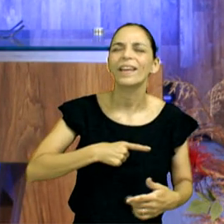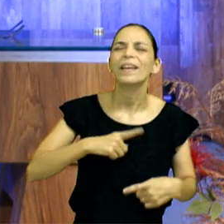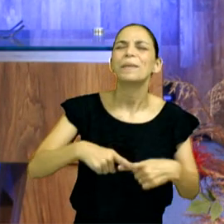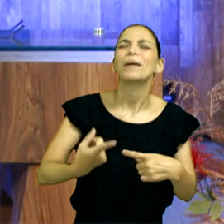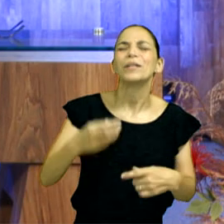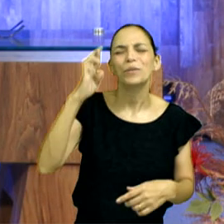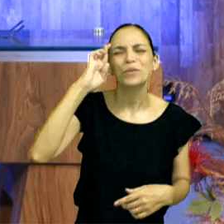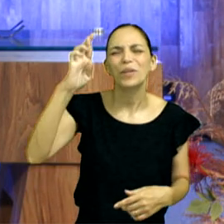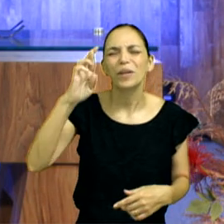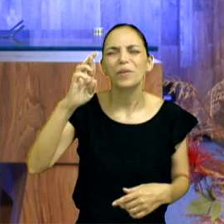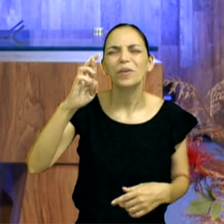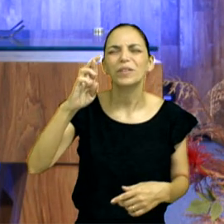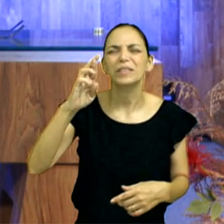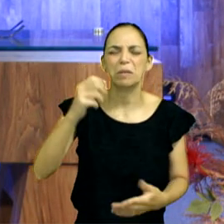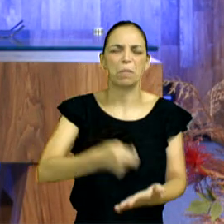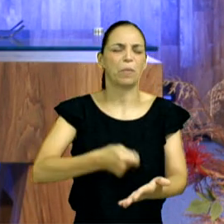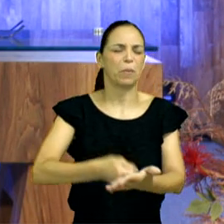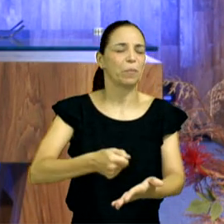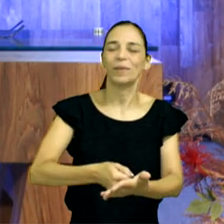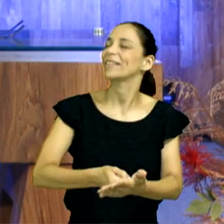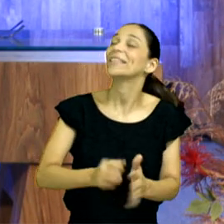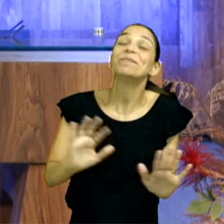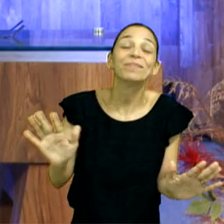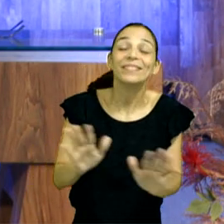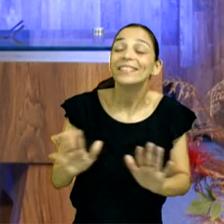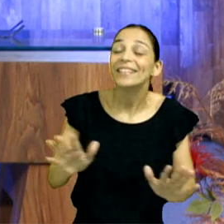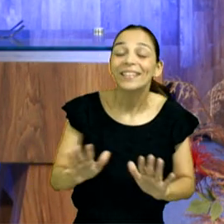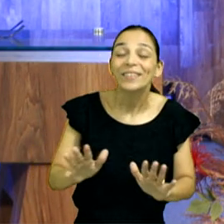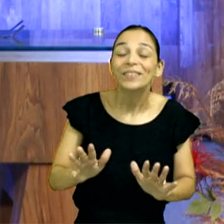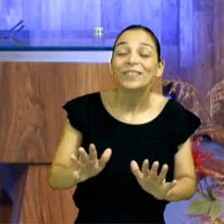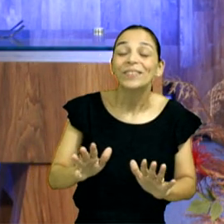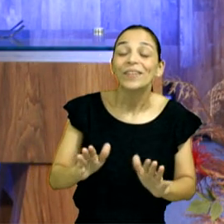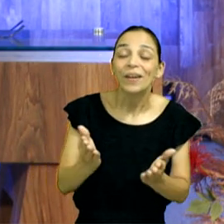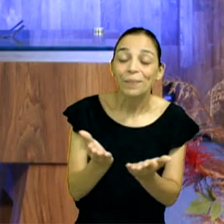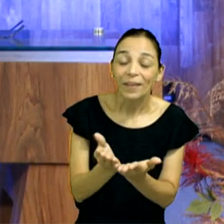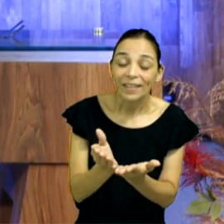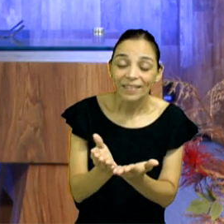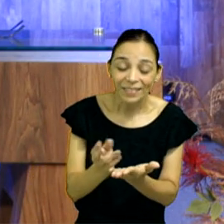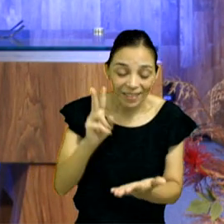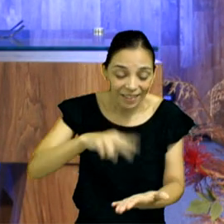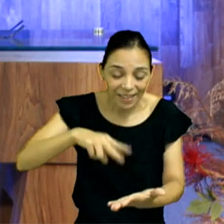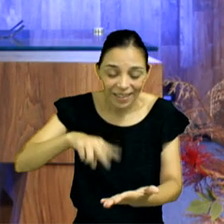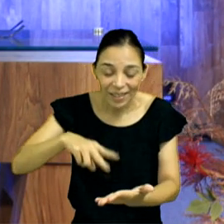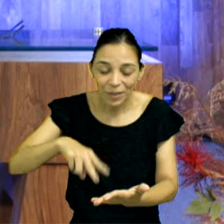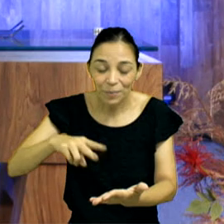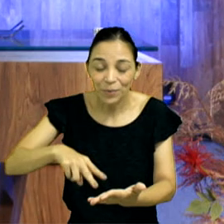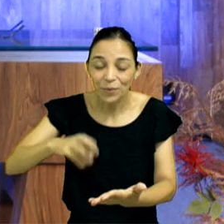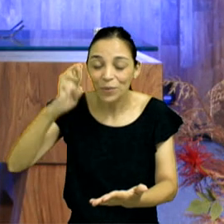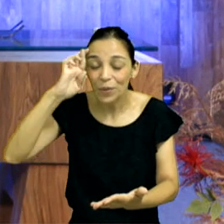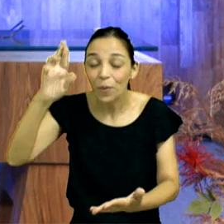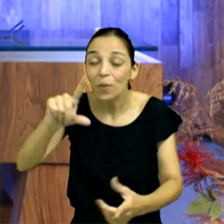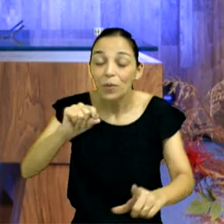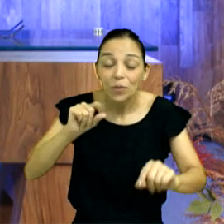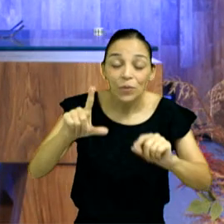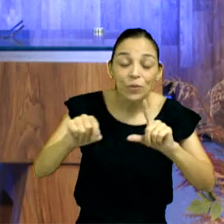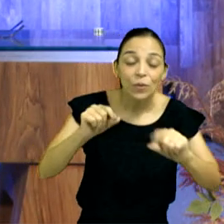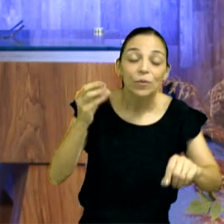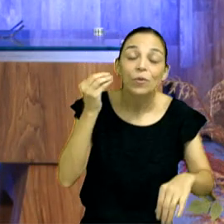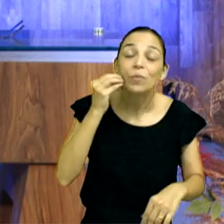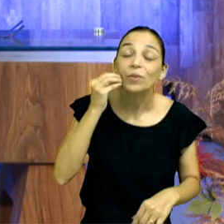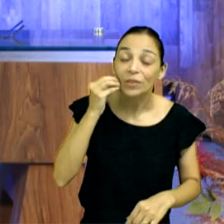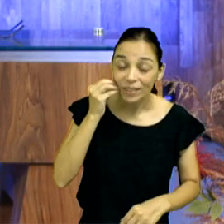a situação com ninguém. Como acabamos de ler, Senhor, o Senhor nos dá a opção. O Senhor nos dá a